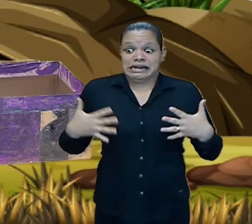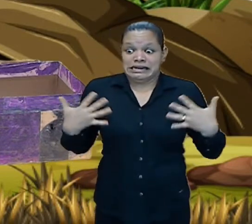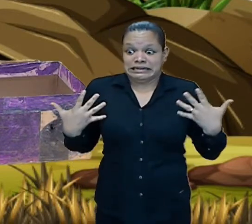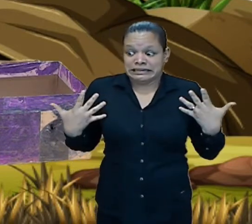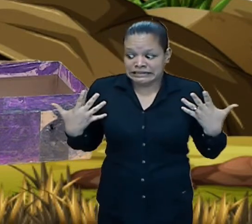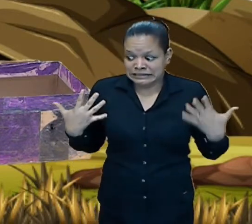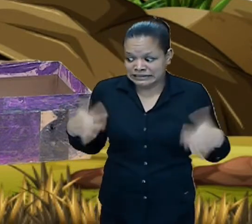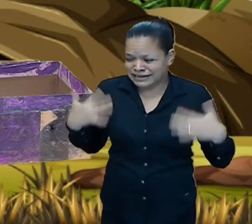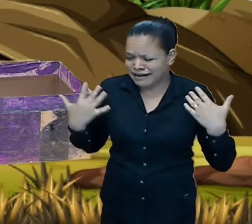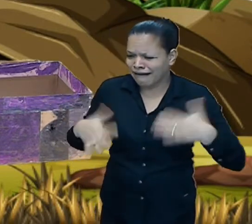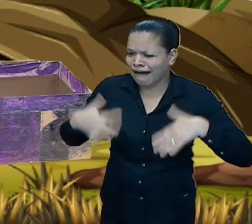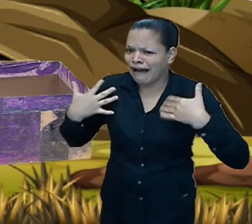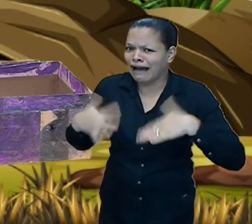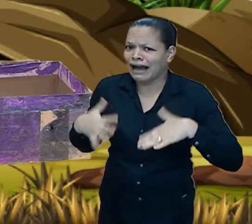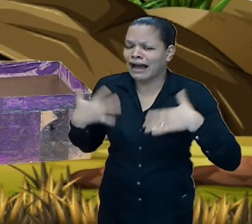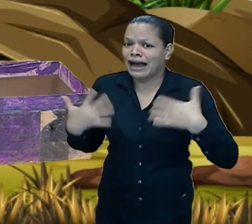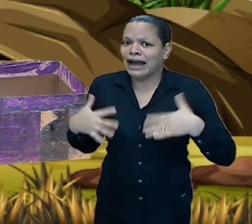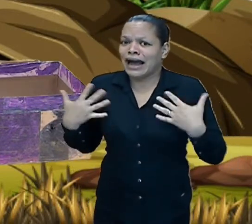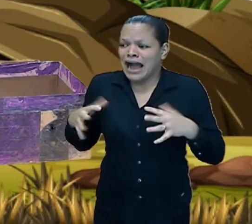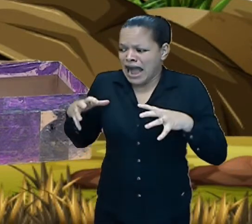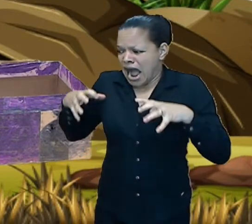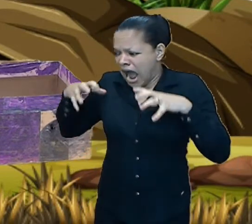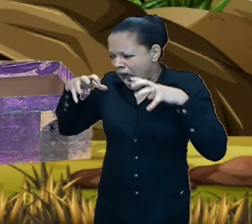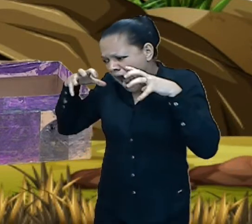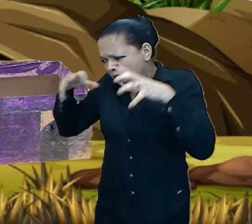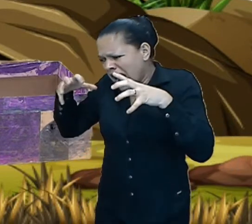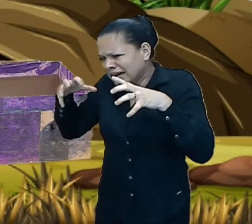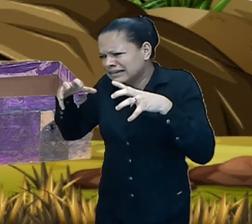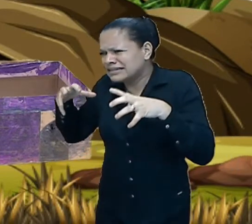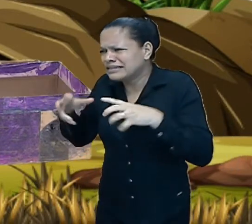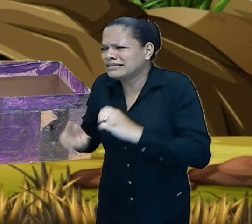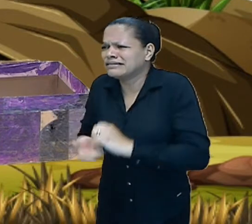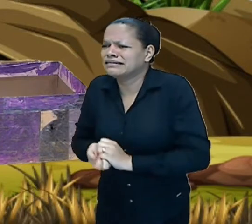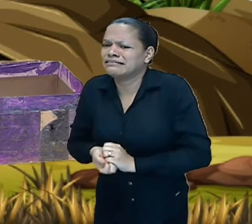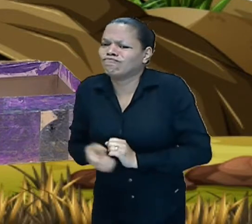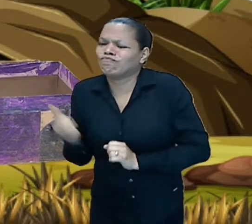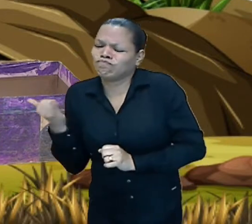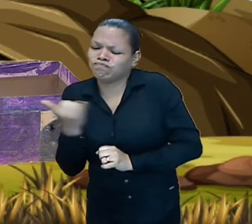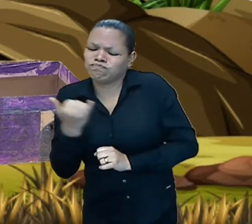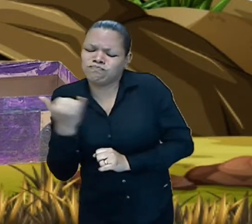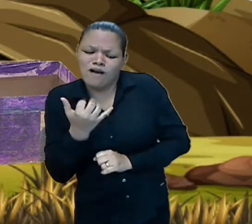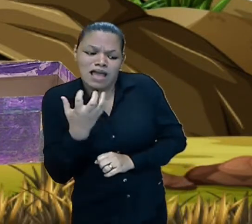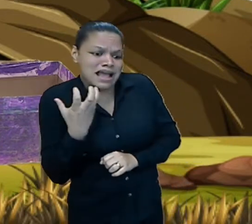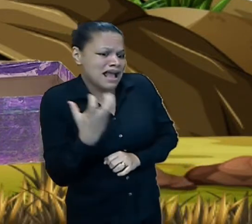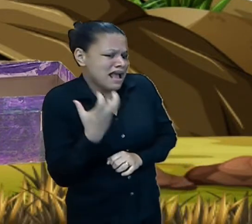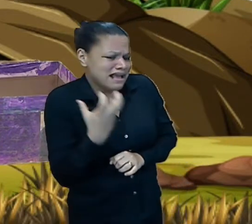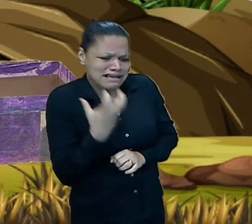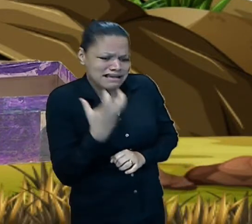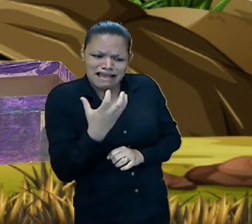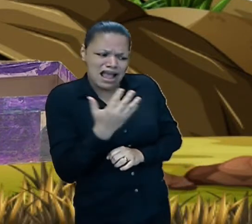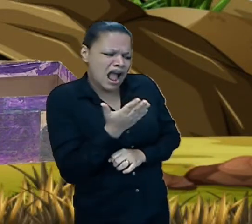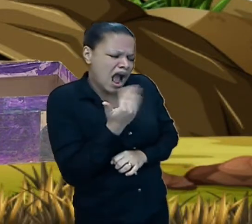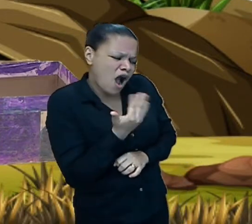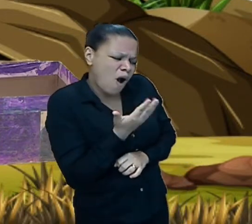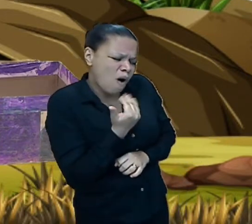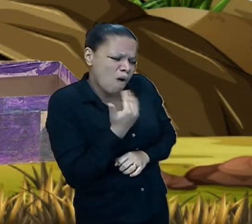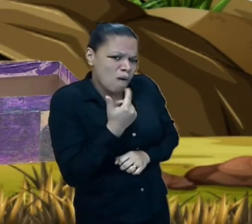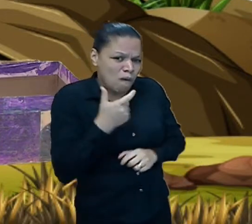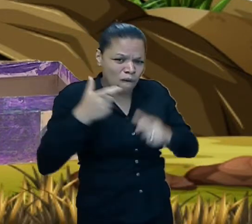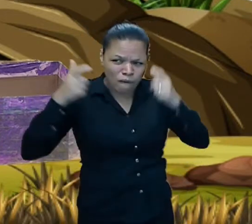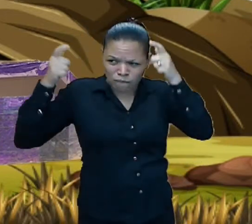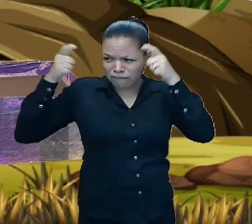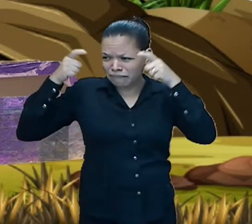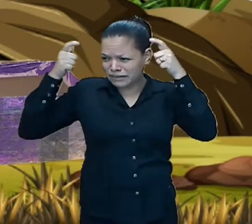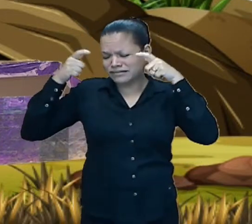eles querem mesmo que eu devore uma princesa oxa vida mas eu não gosto de devorar